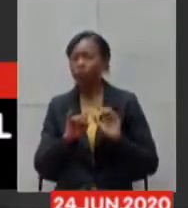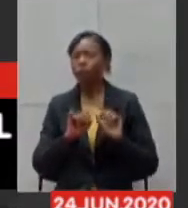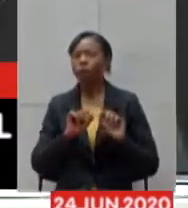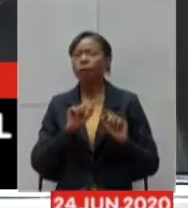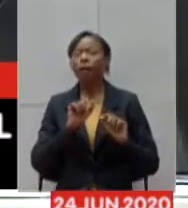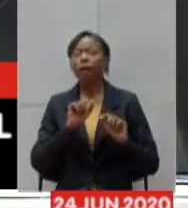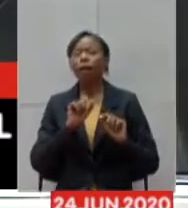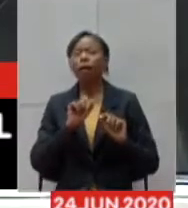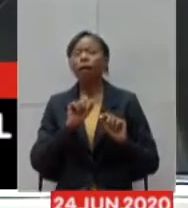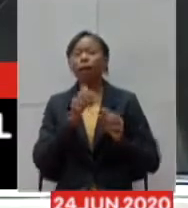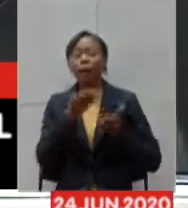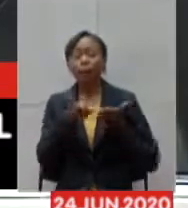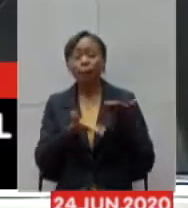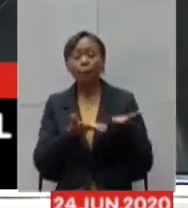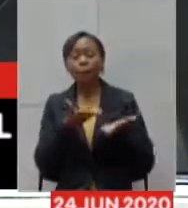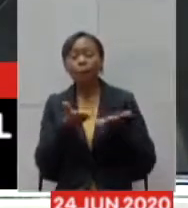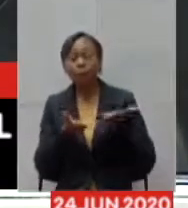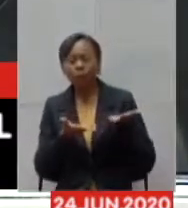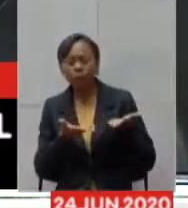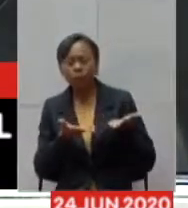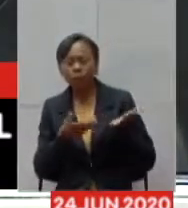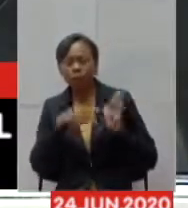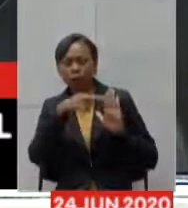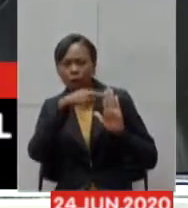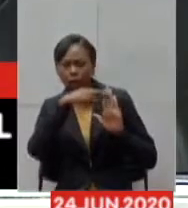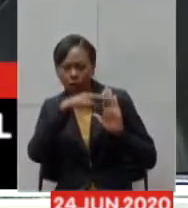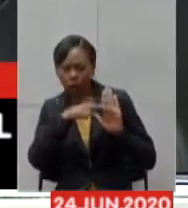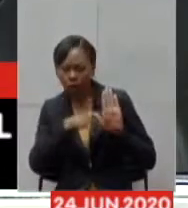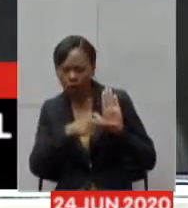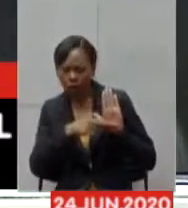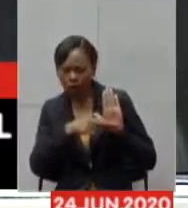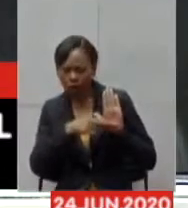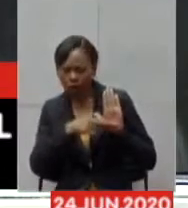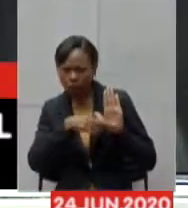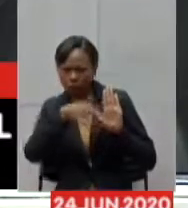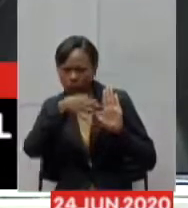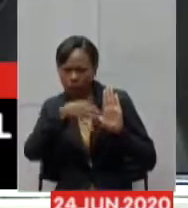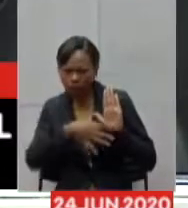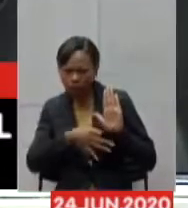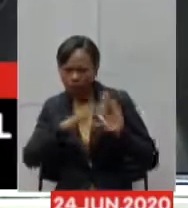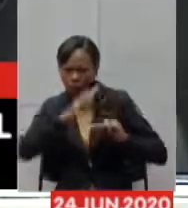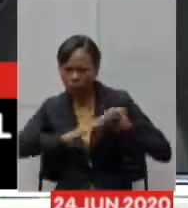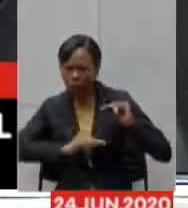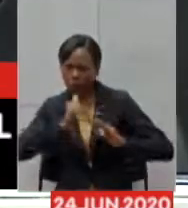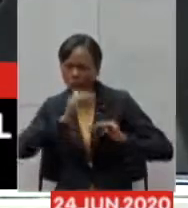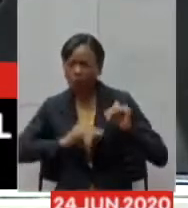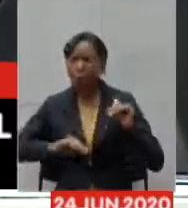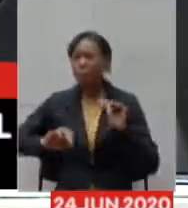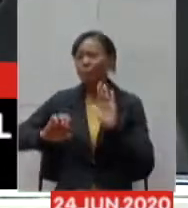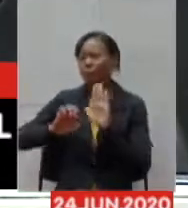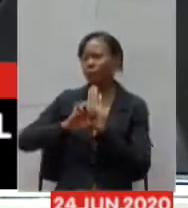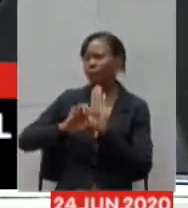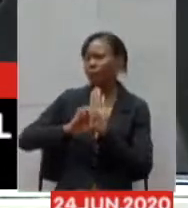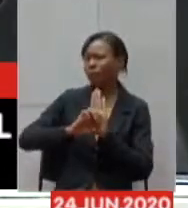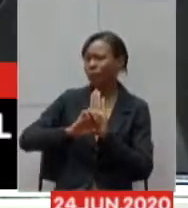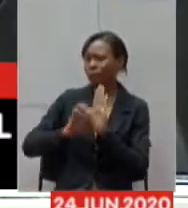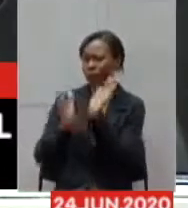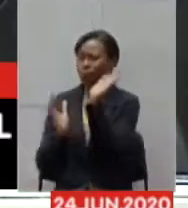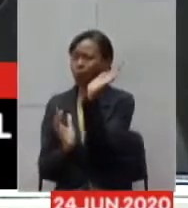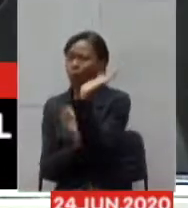atendia os requisitos técnicos mas não atendia os requisitos estatutários e burocráticos